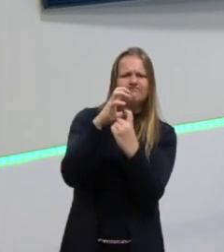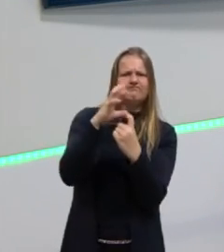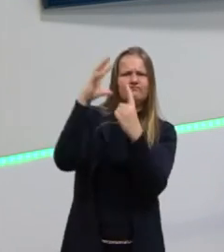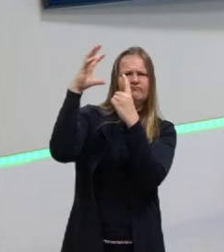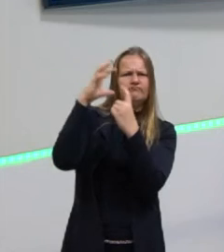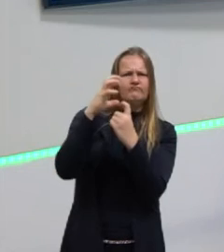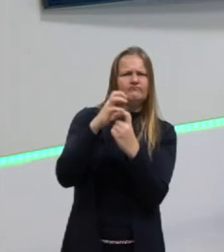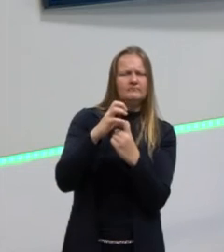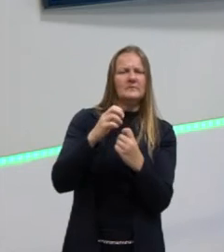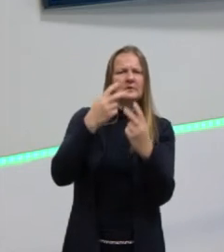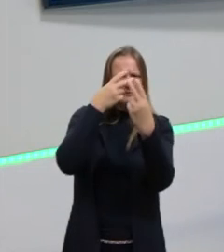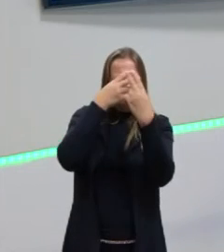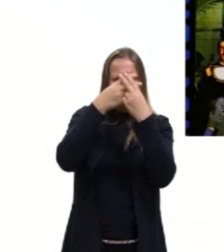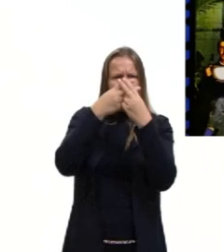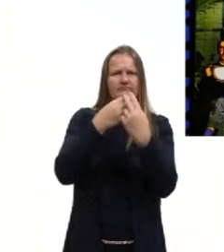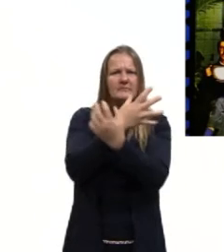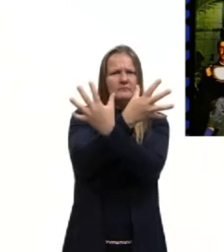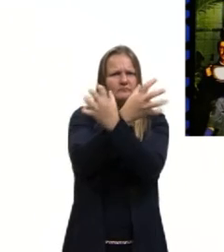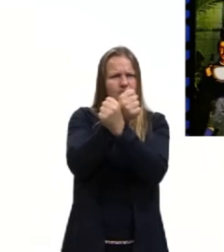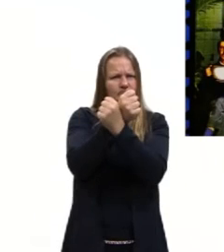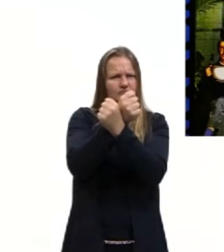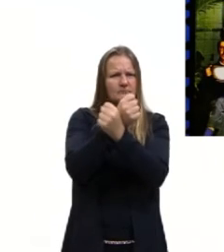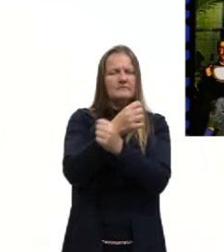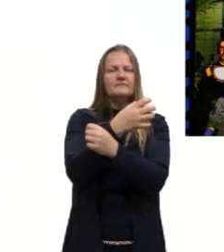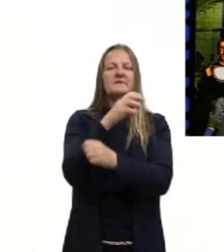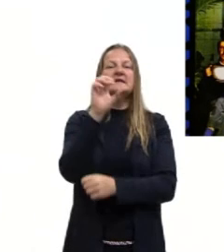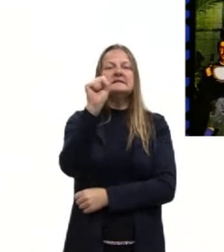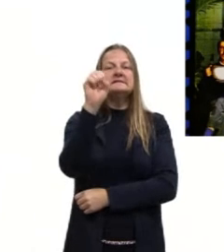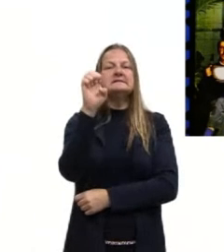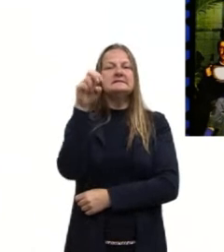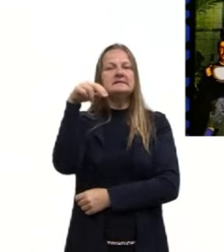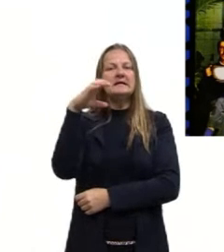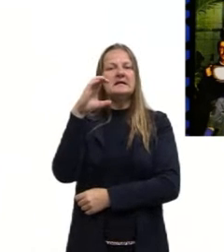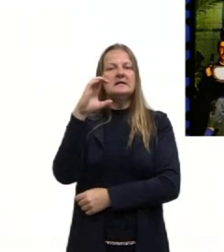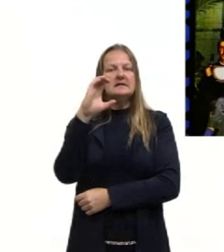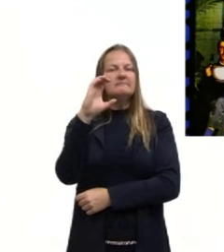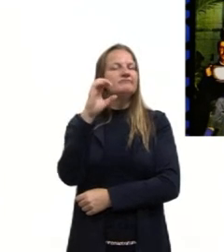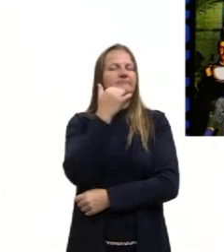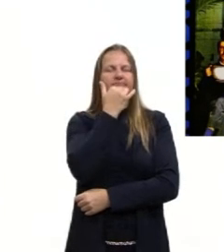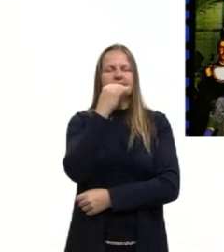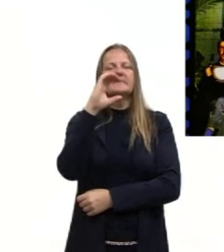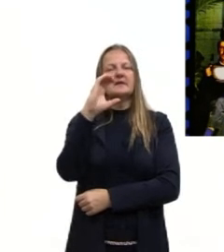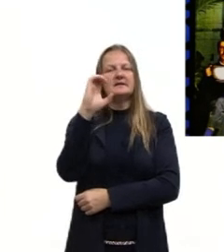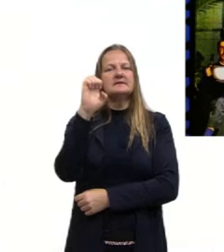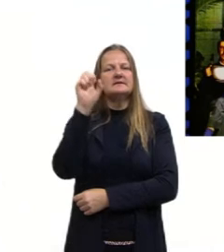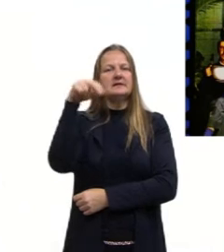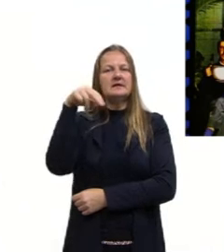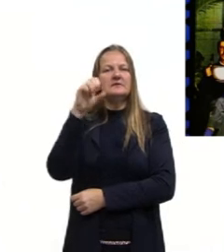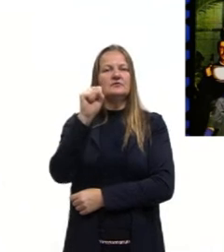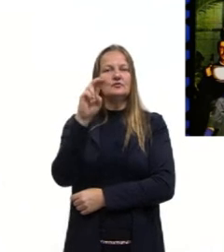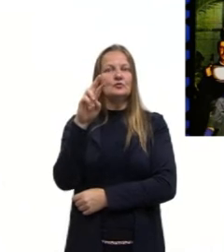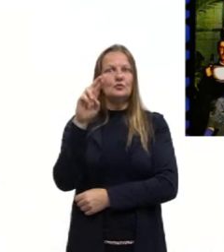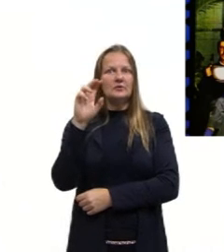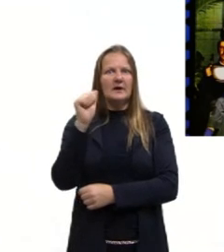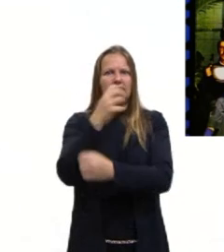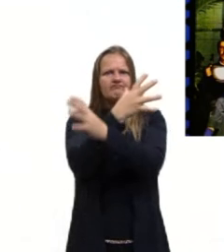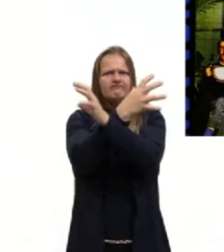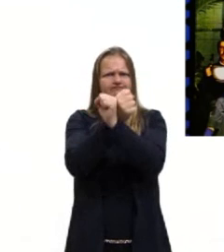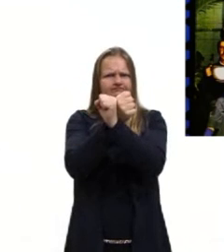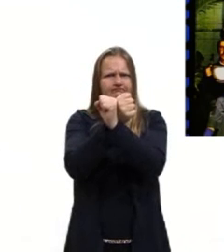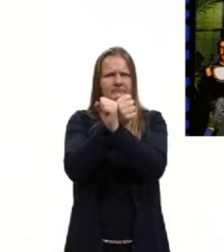Algumas músicas, alguns artistas, algumas peças de teatro, algumas produções, exposições, tinham que passar por